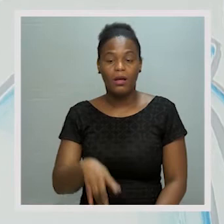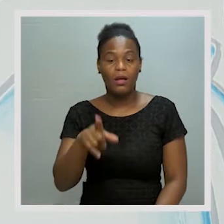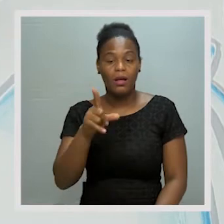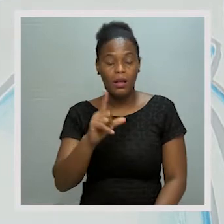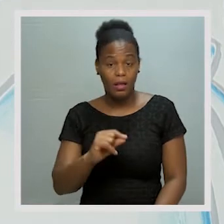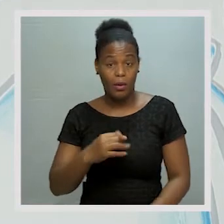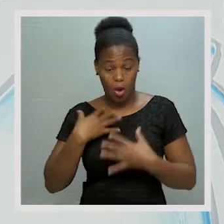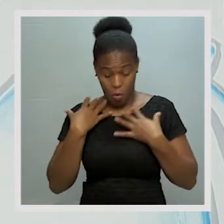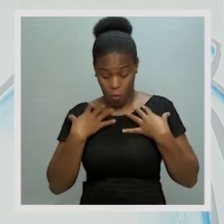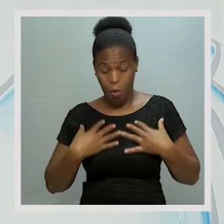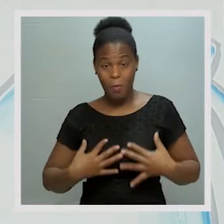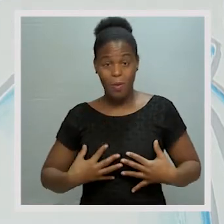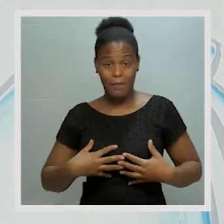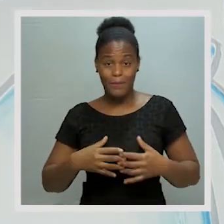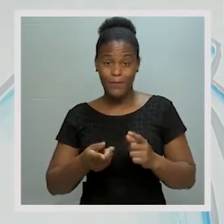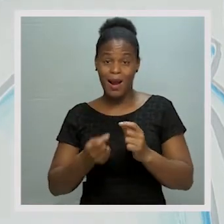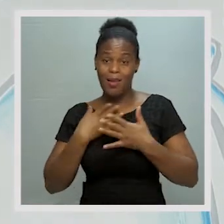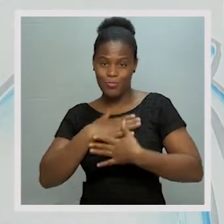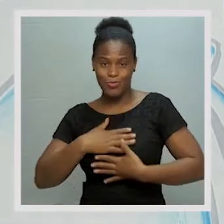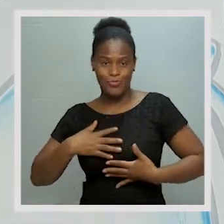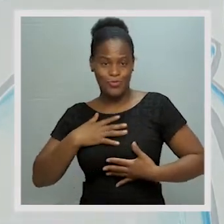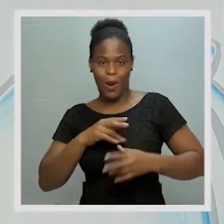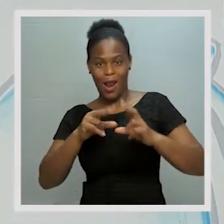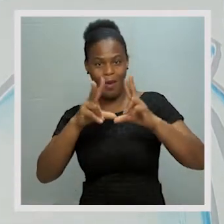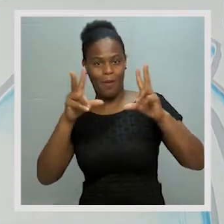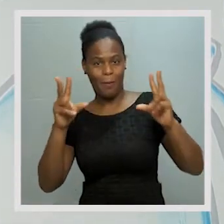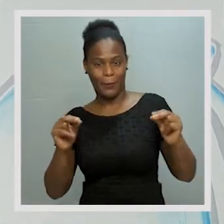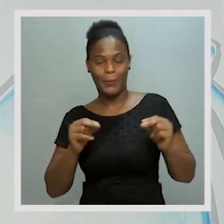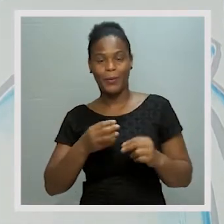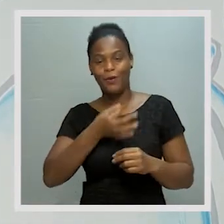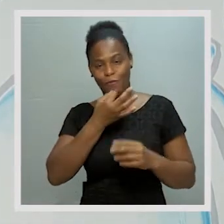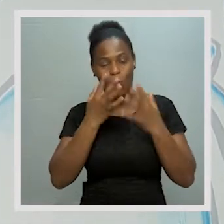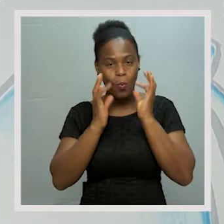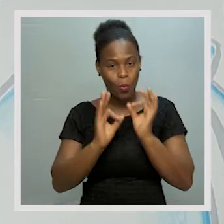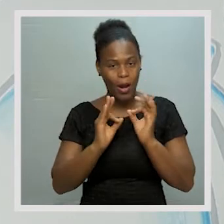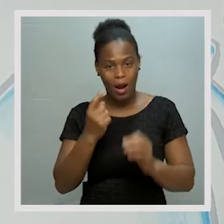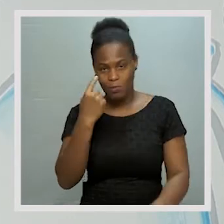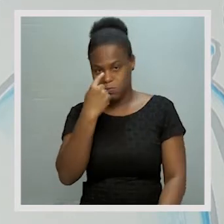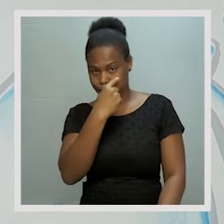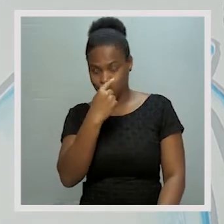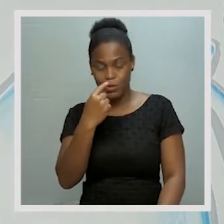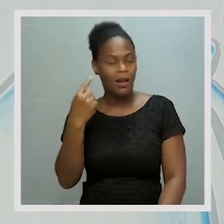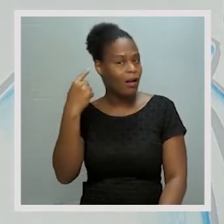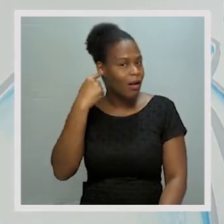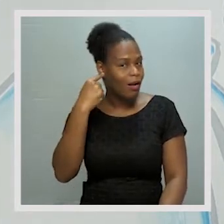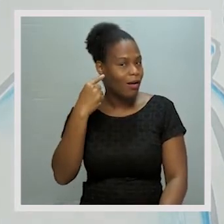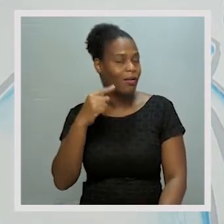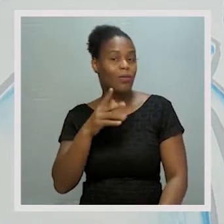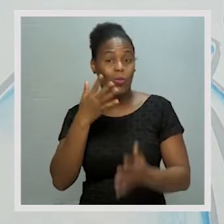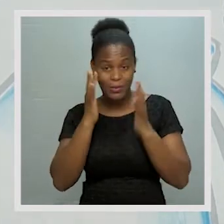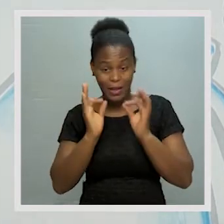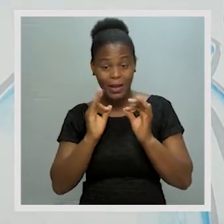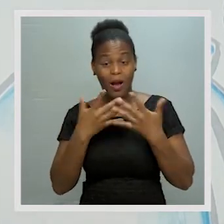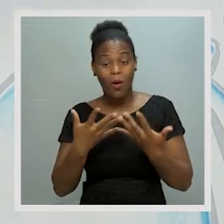Higiene do corpo. Já falamos dos cuidados a ter com a visão e a audição. Agora vamos